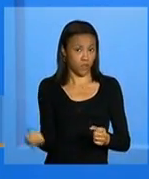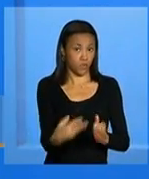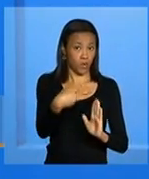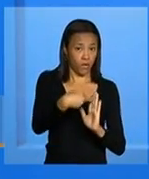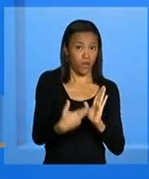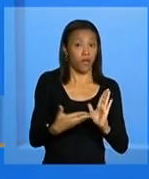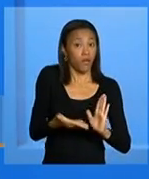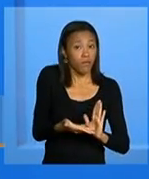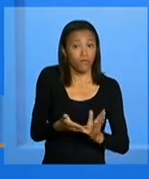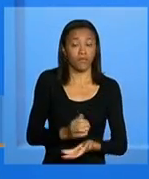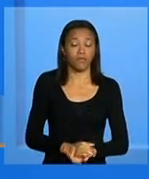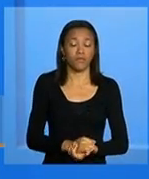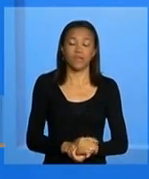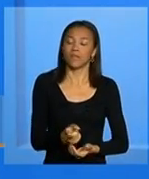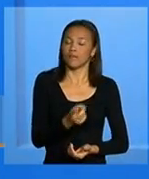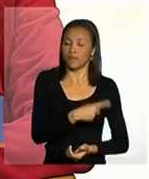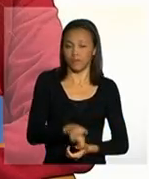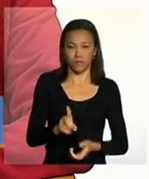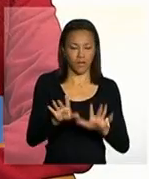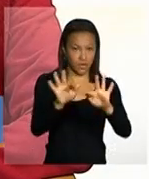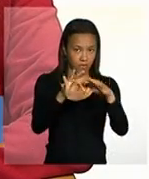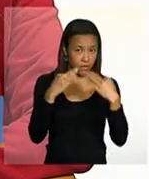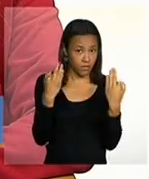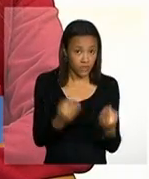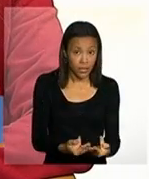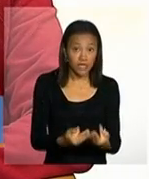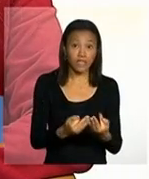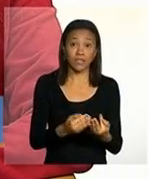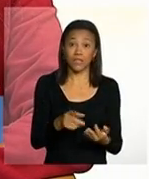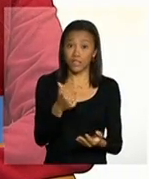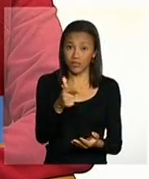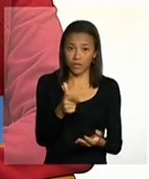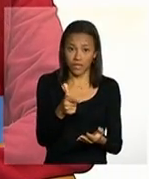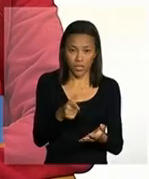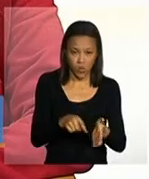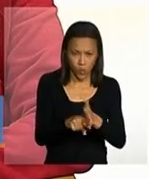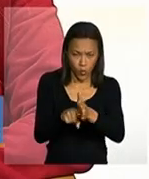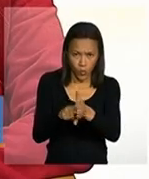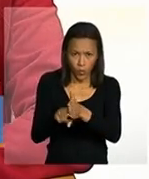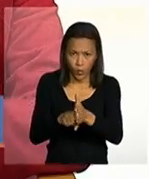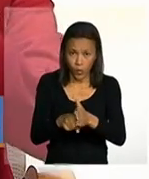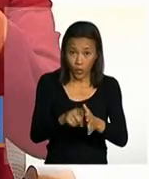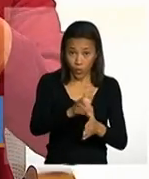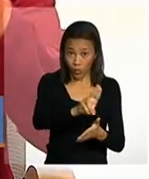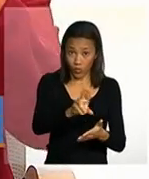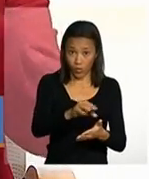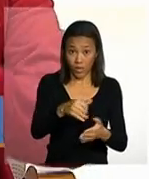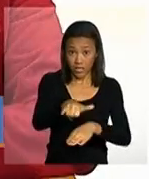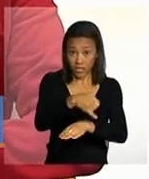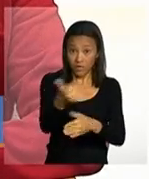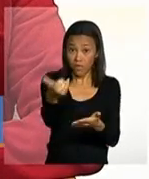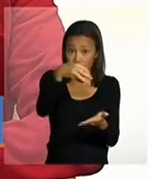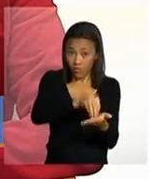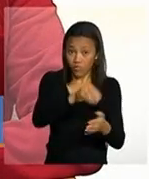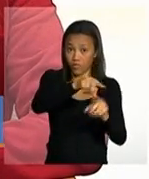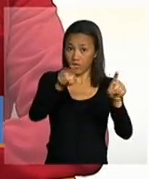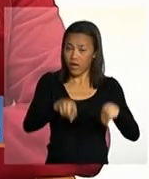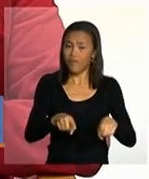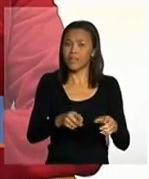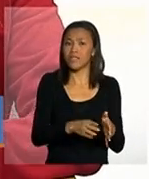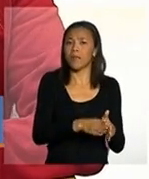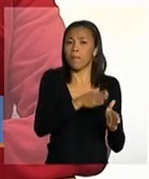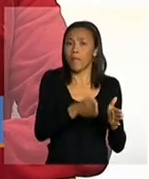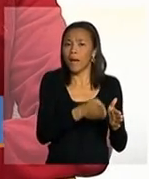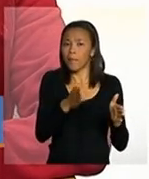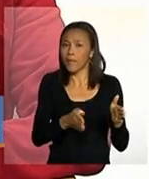não as famílias que não são acompanhadas com registro no SICOM elas vão ter evolução na suspensão gradativa porque